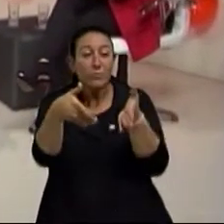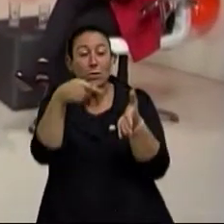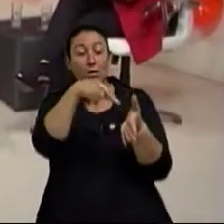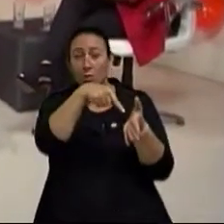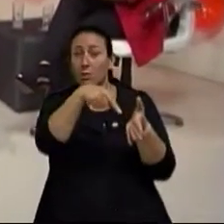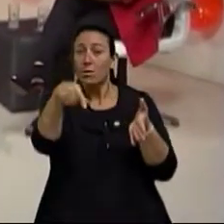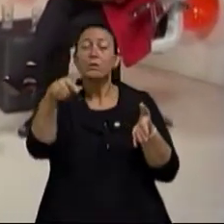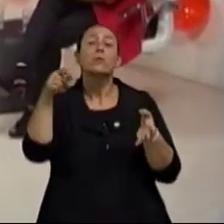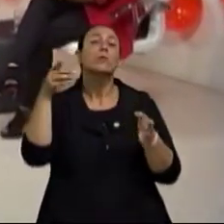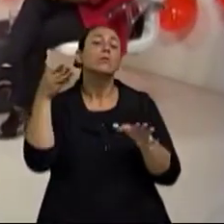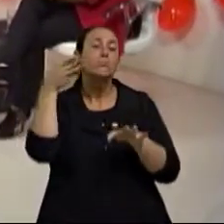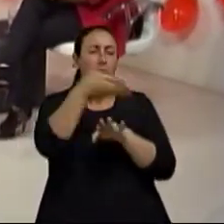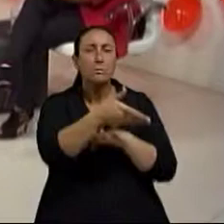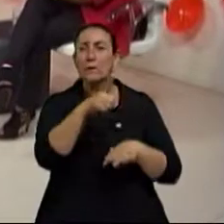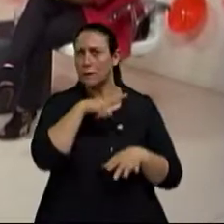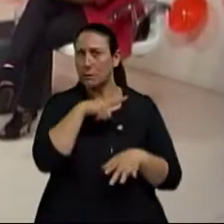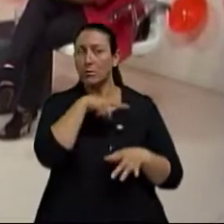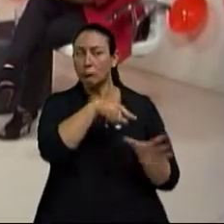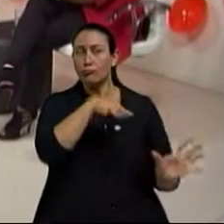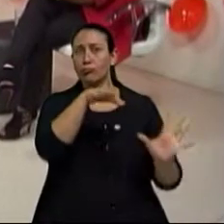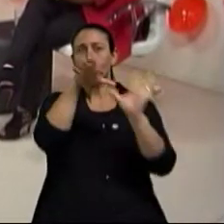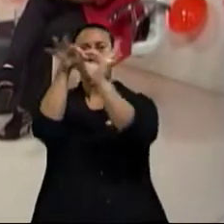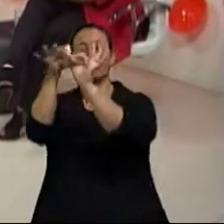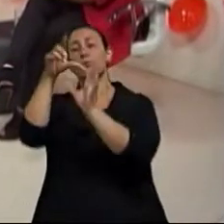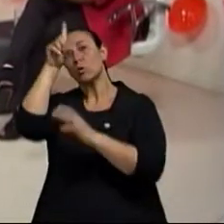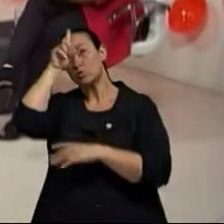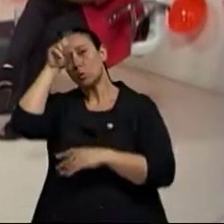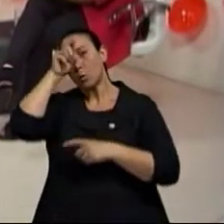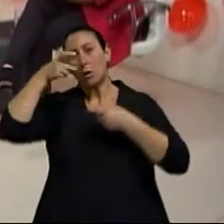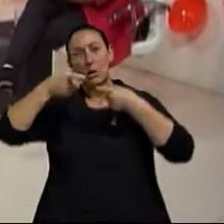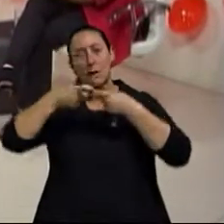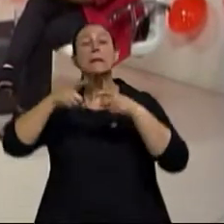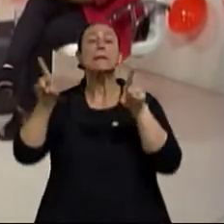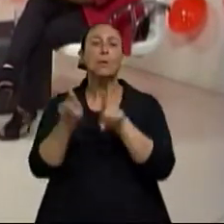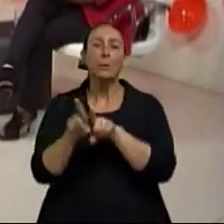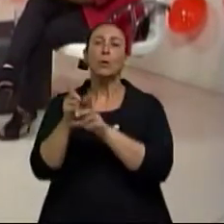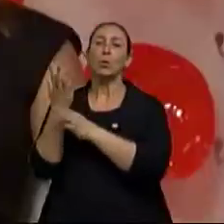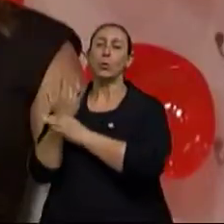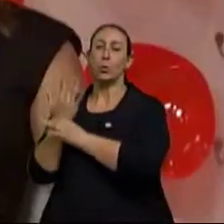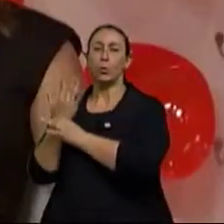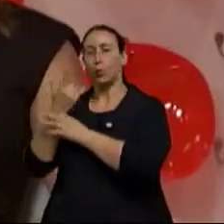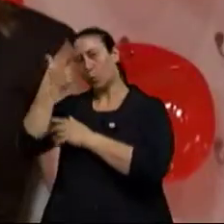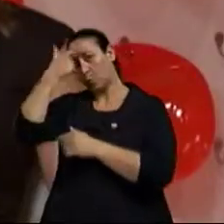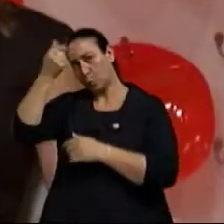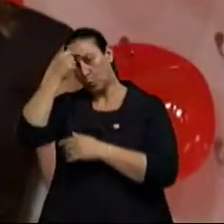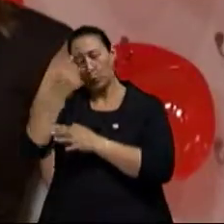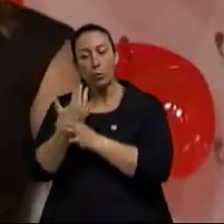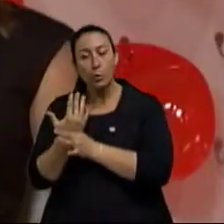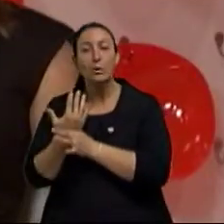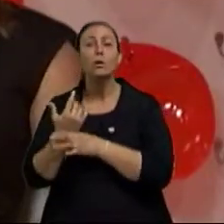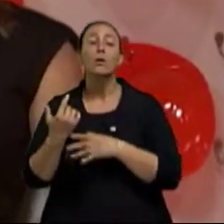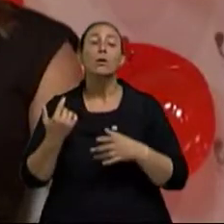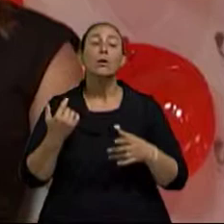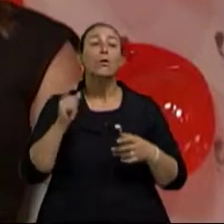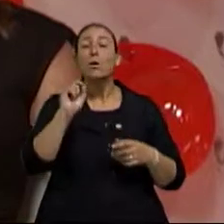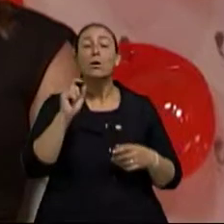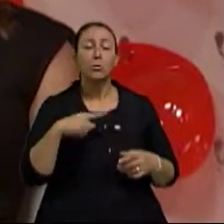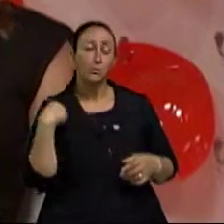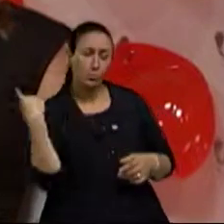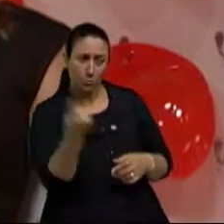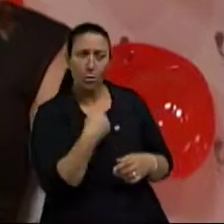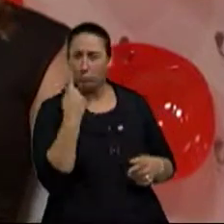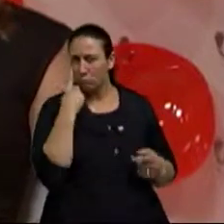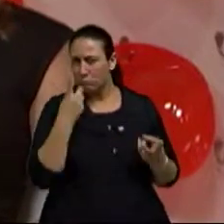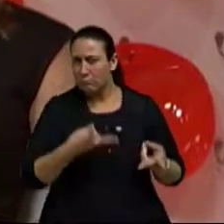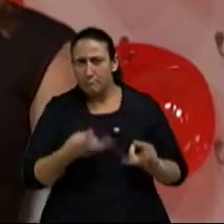ensino vinculado ao hospital de clínicas e à universidade. Claro. Onde a gente também desenvolve esse cuidado com